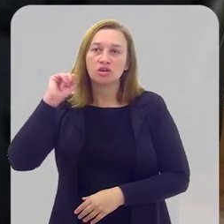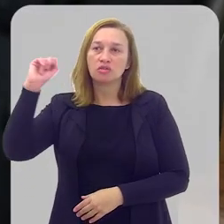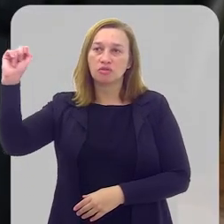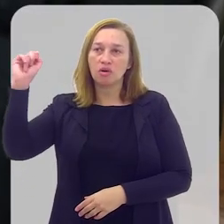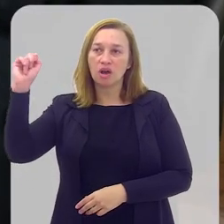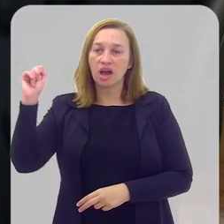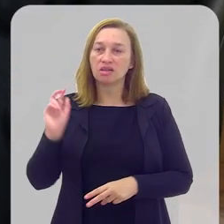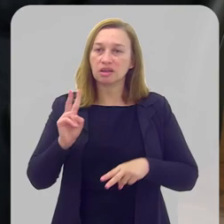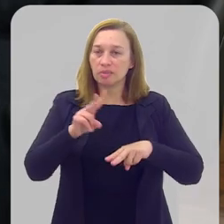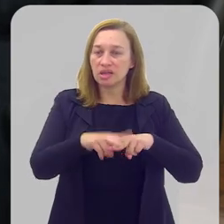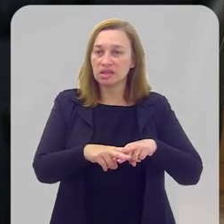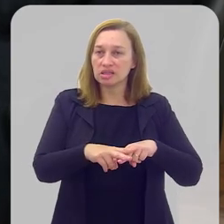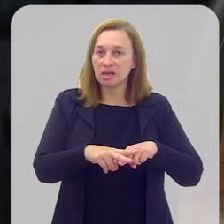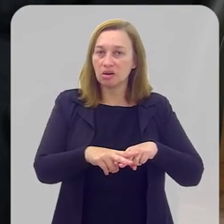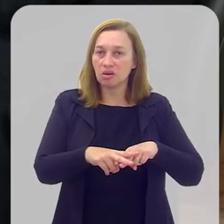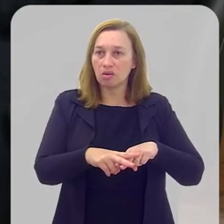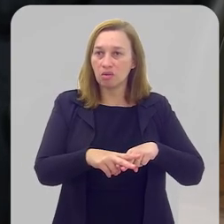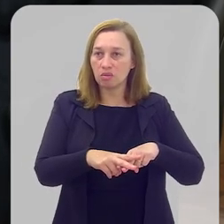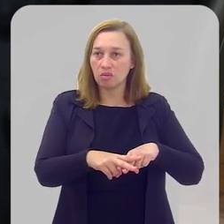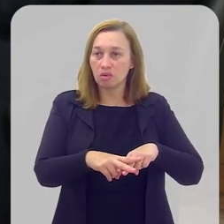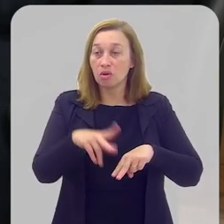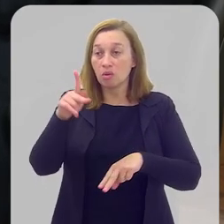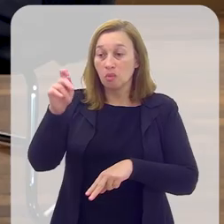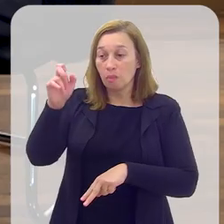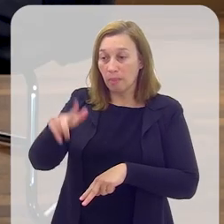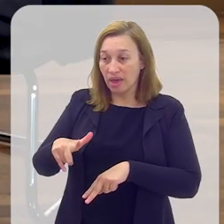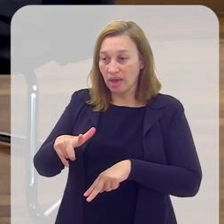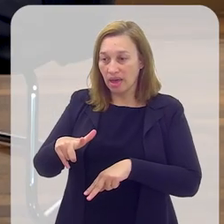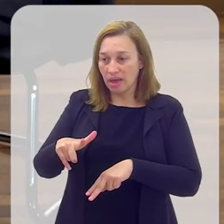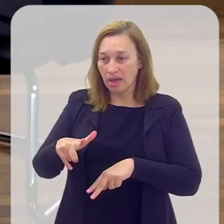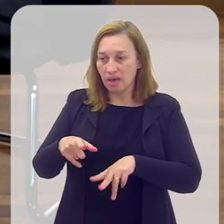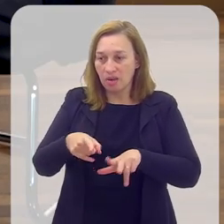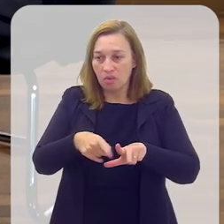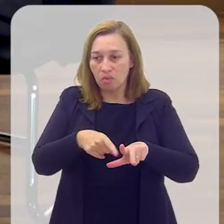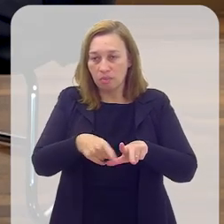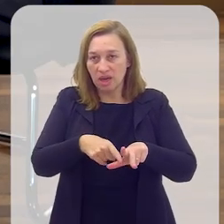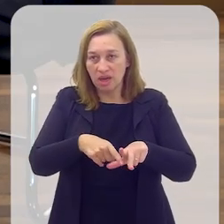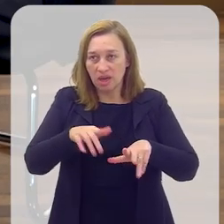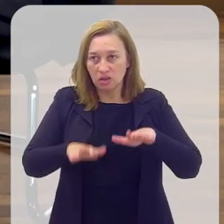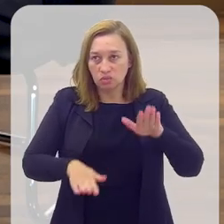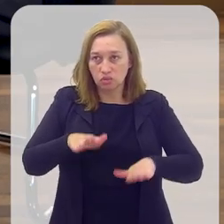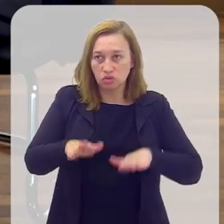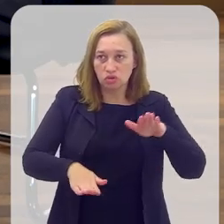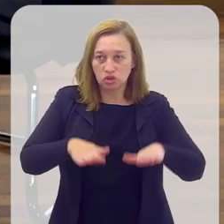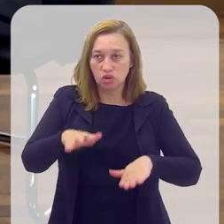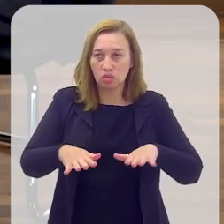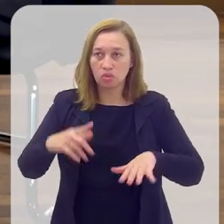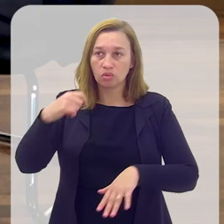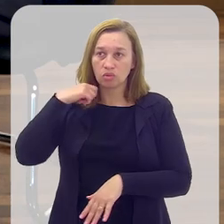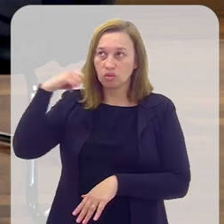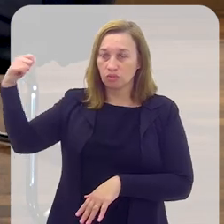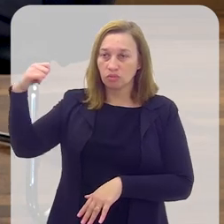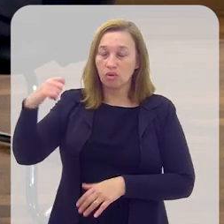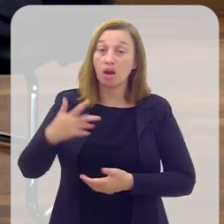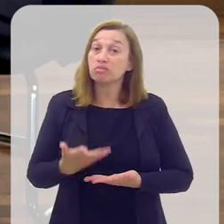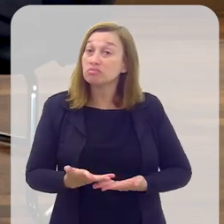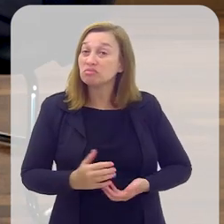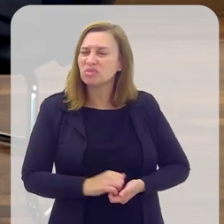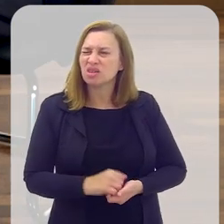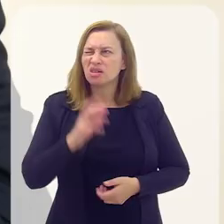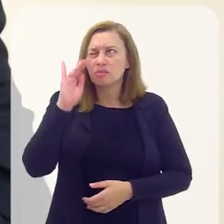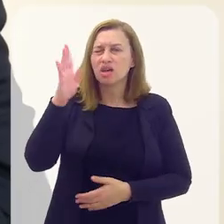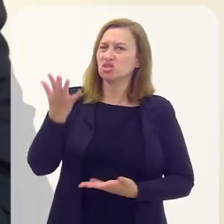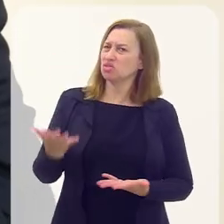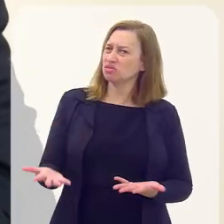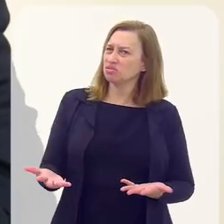e com os pés no chão. Imagina, ele já com traje de presídio, enforcado na cela e os